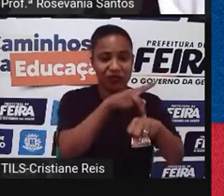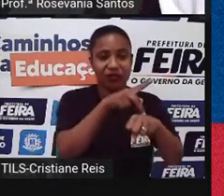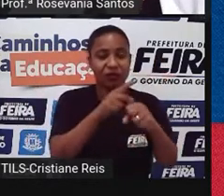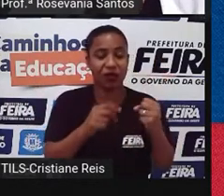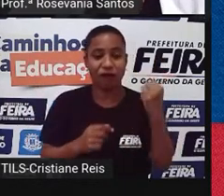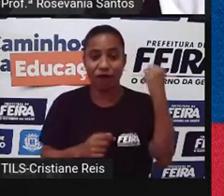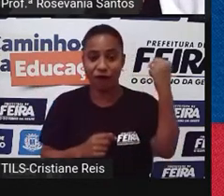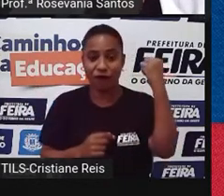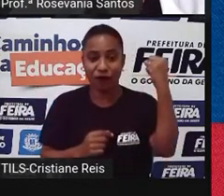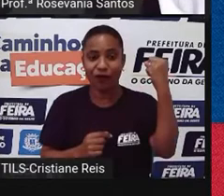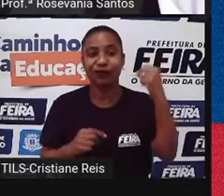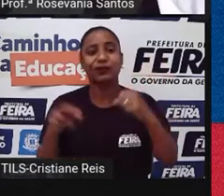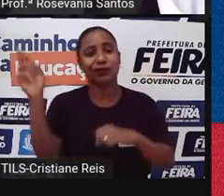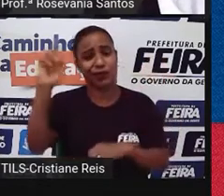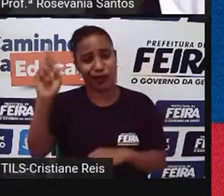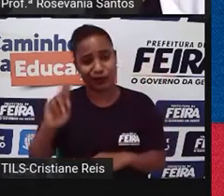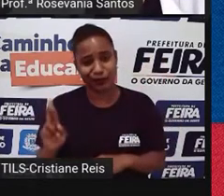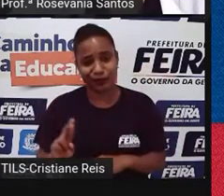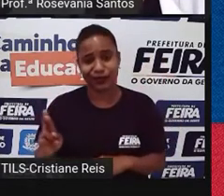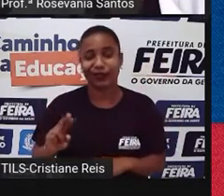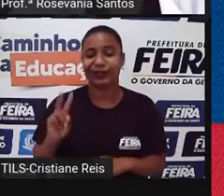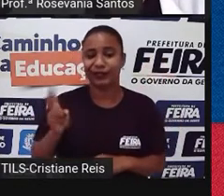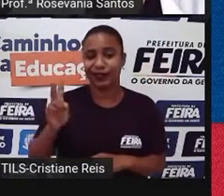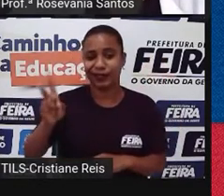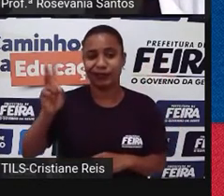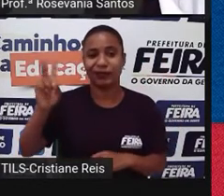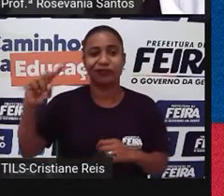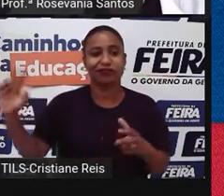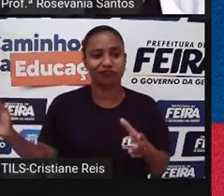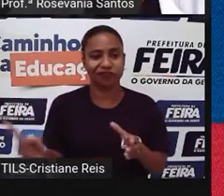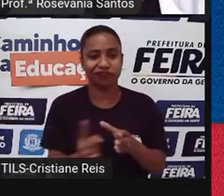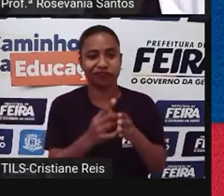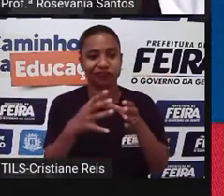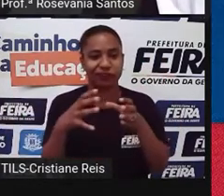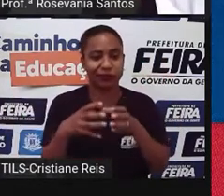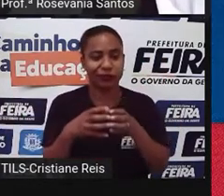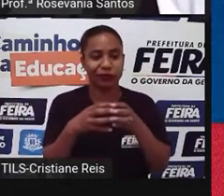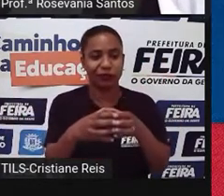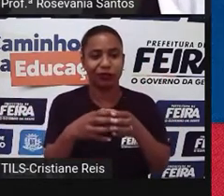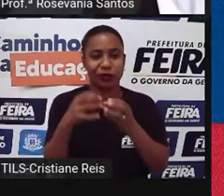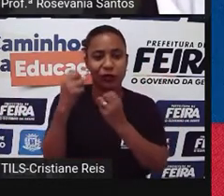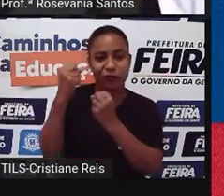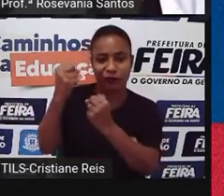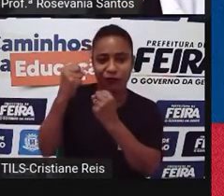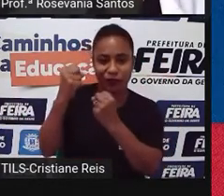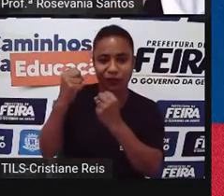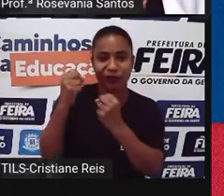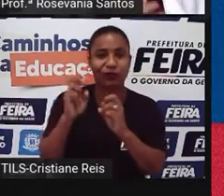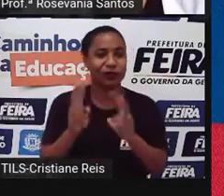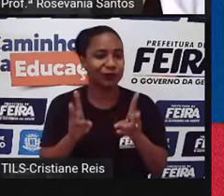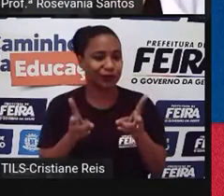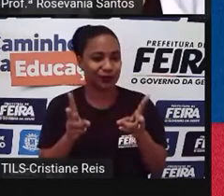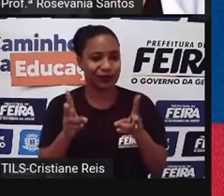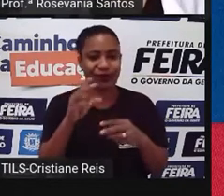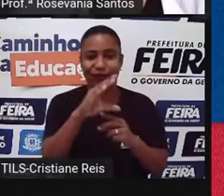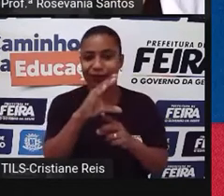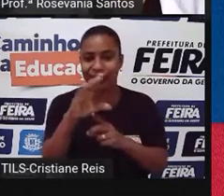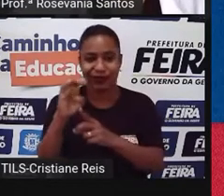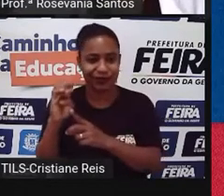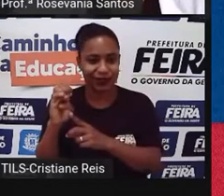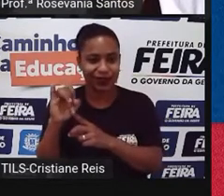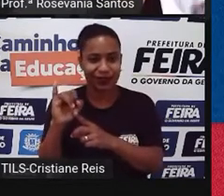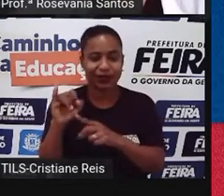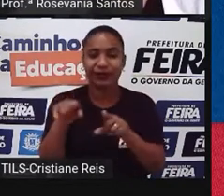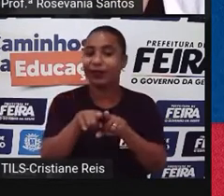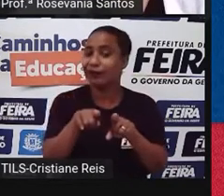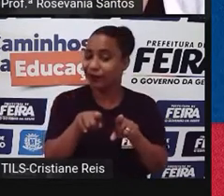entre as várias outras nações, né, inclusive, continua até hoje com a CEI, que é da Comunidade dos Estados